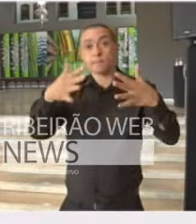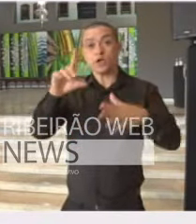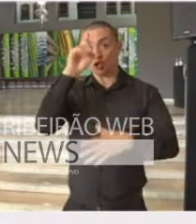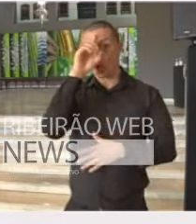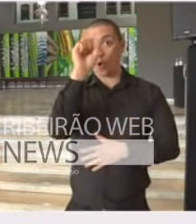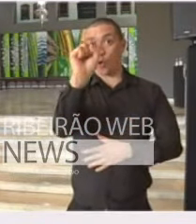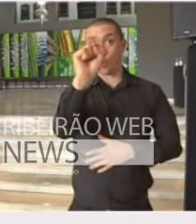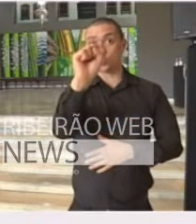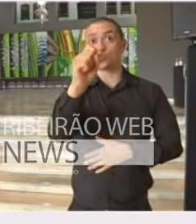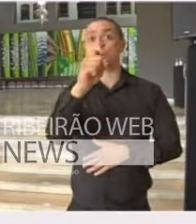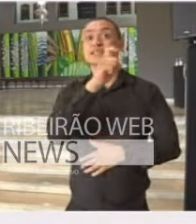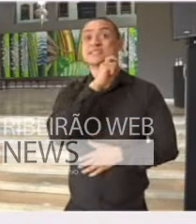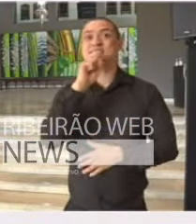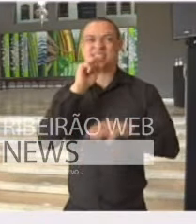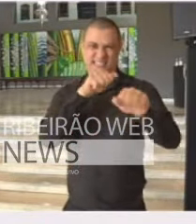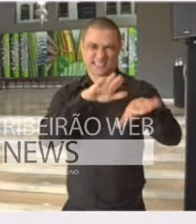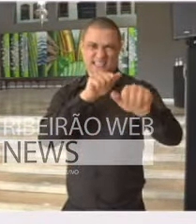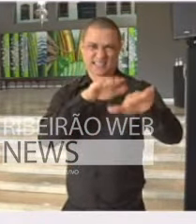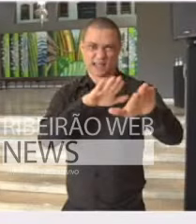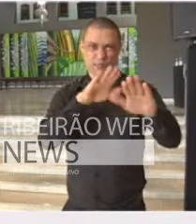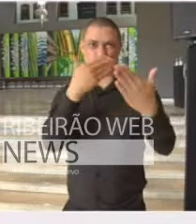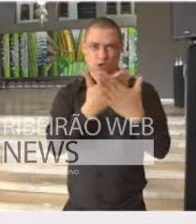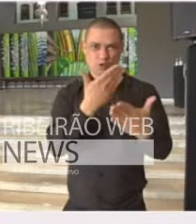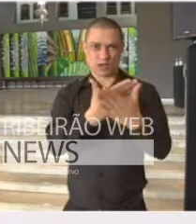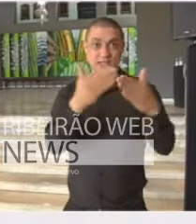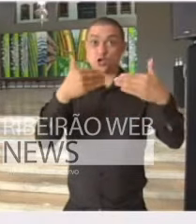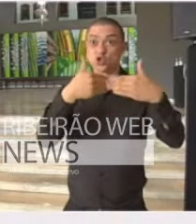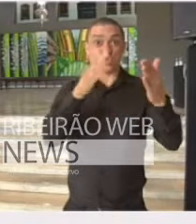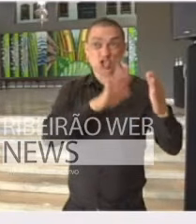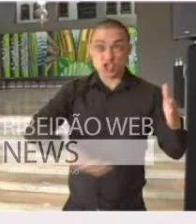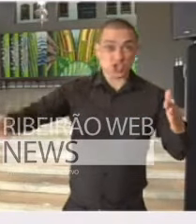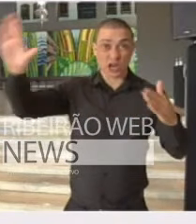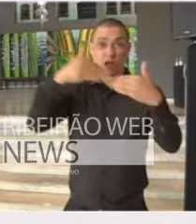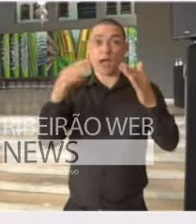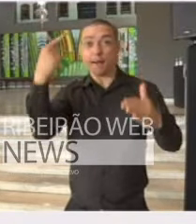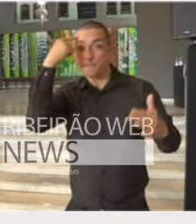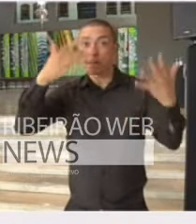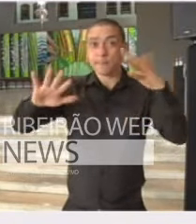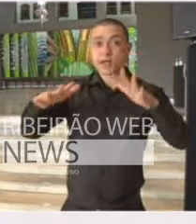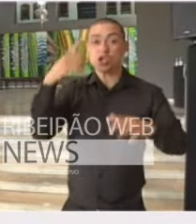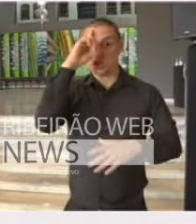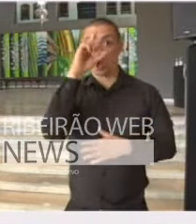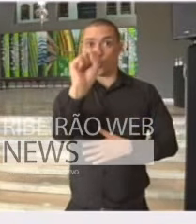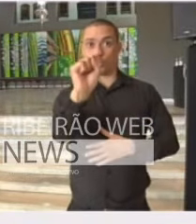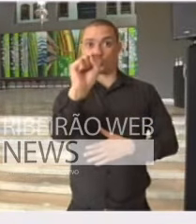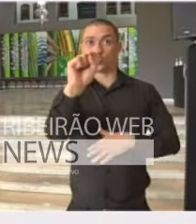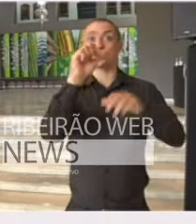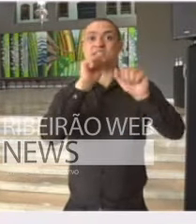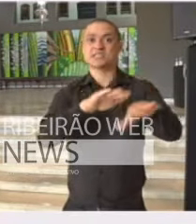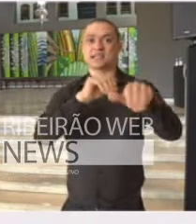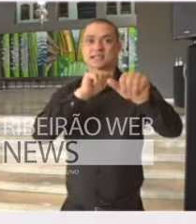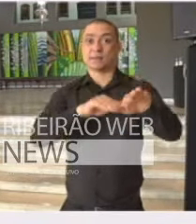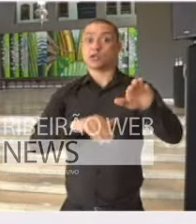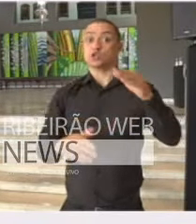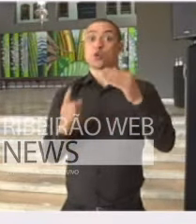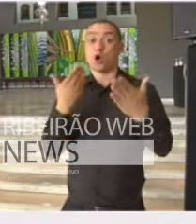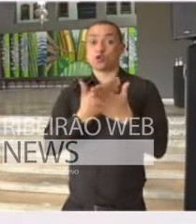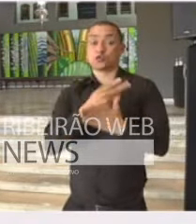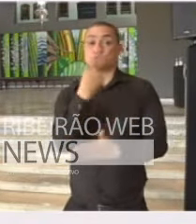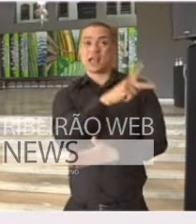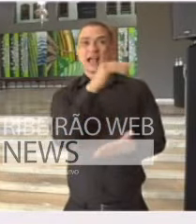de setembro na educação de forma geral. Esta data, ela é um estudo da